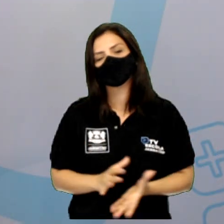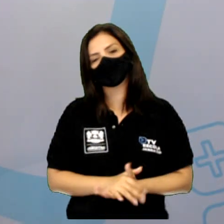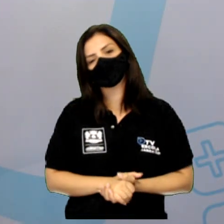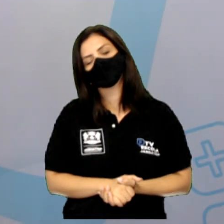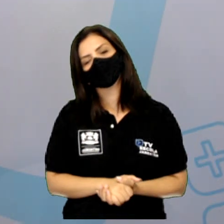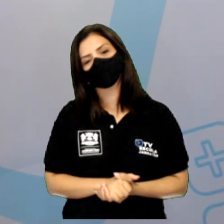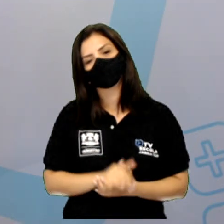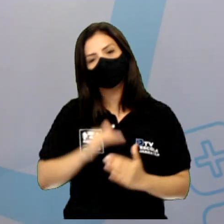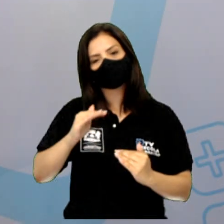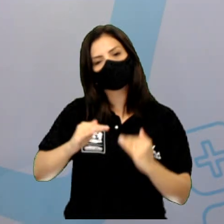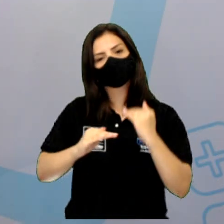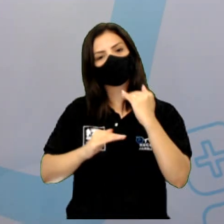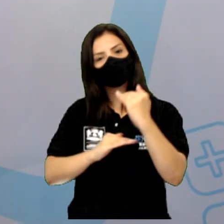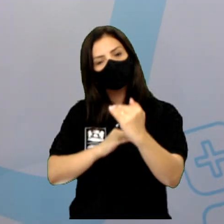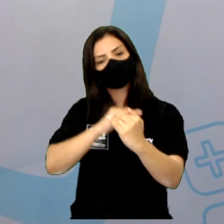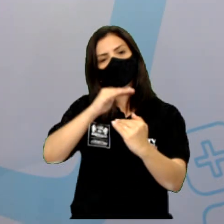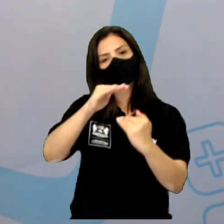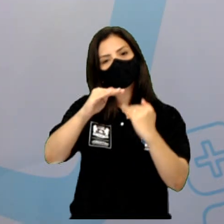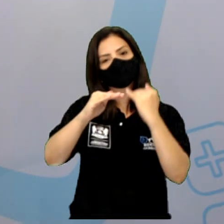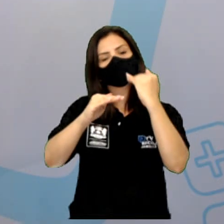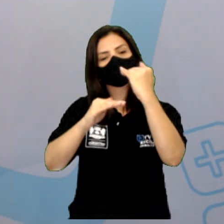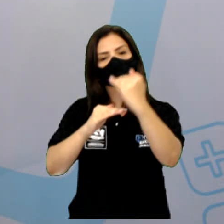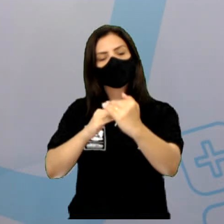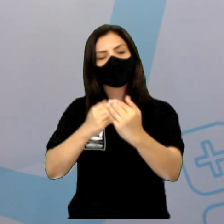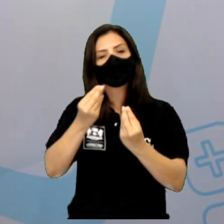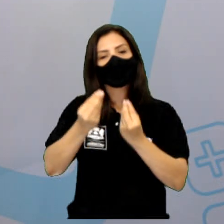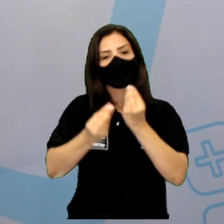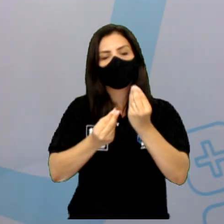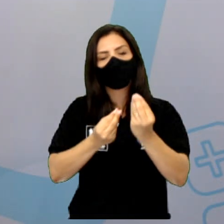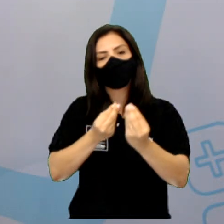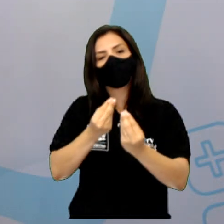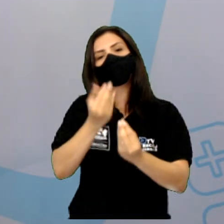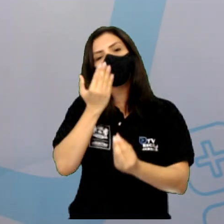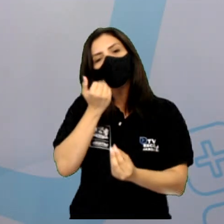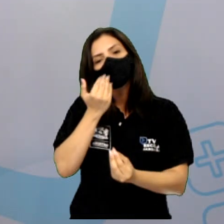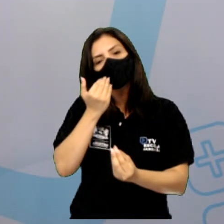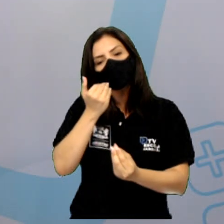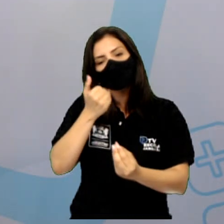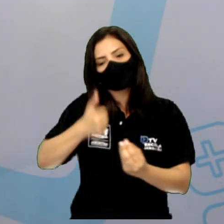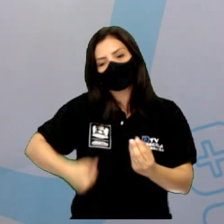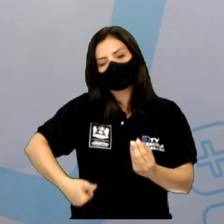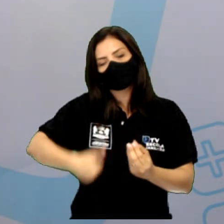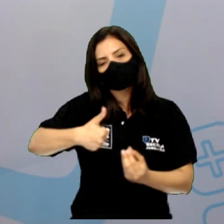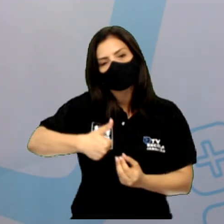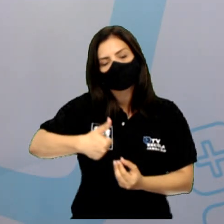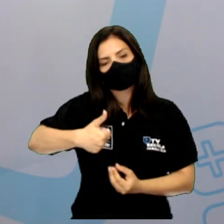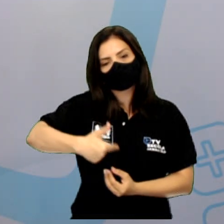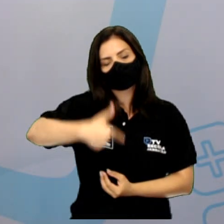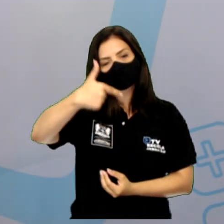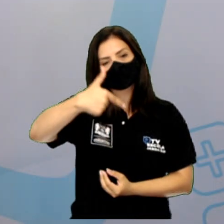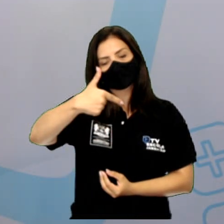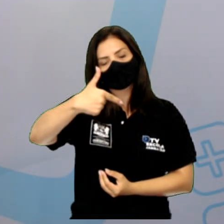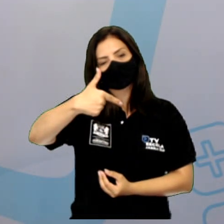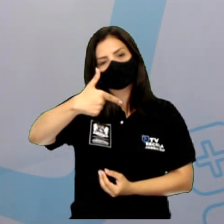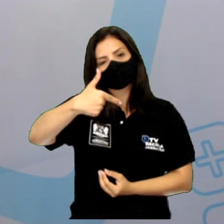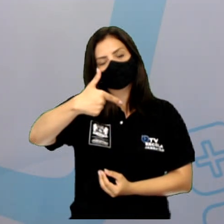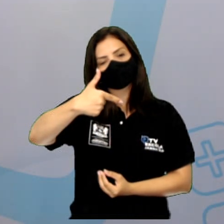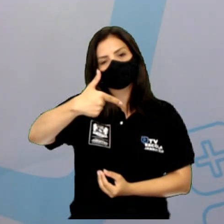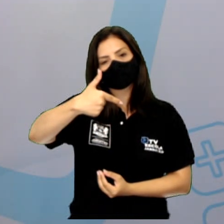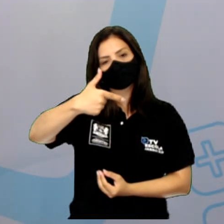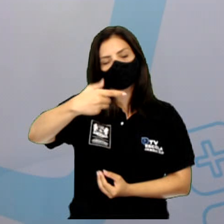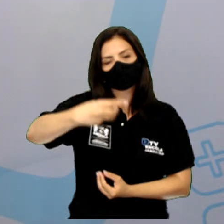níveis tróficos dos consumidores como consumidor primário, consumidor secundário e